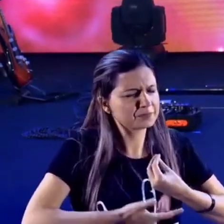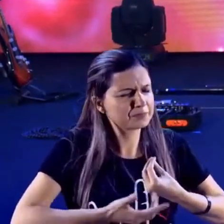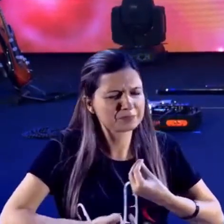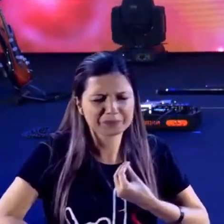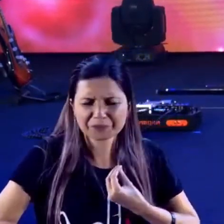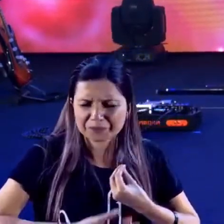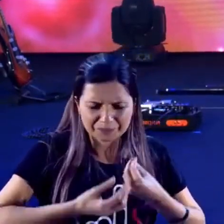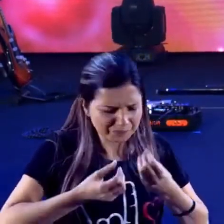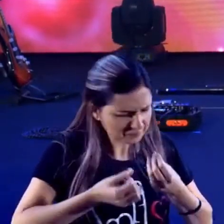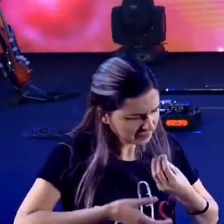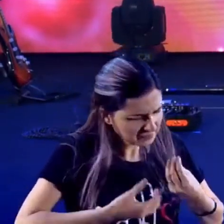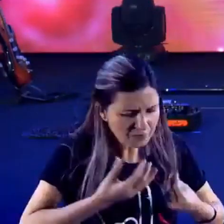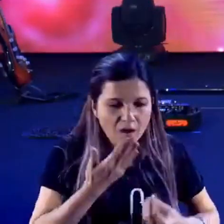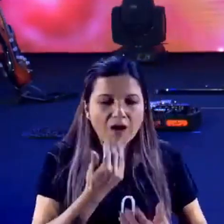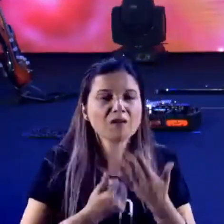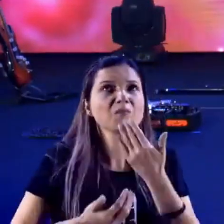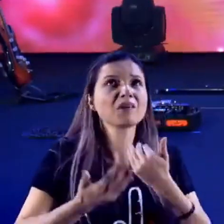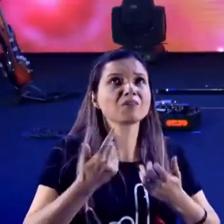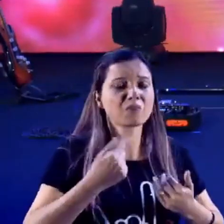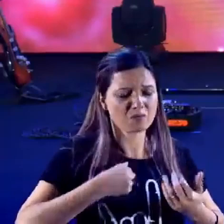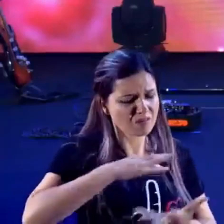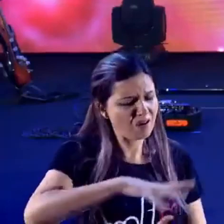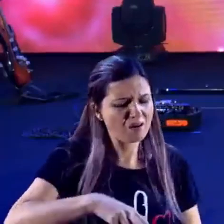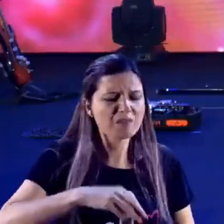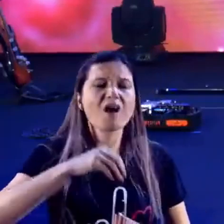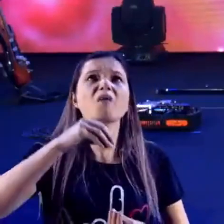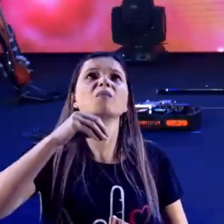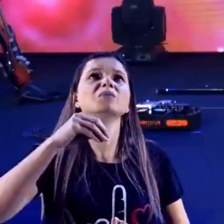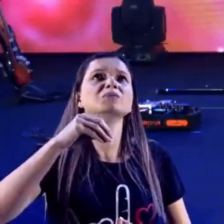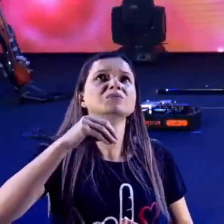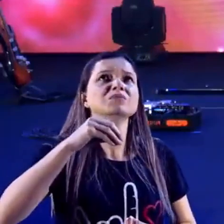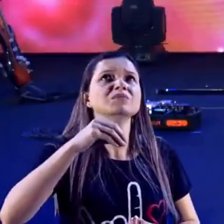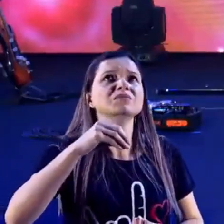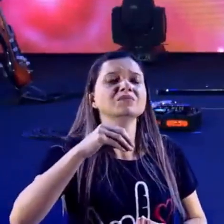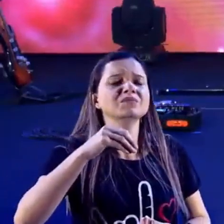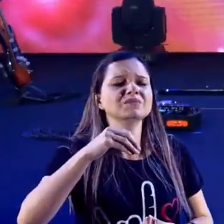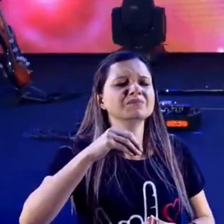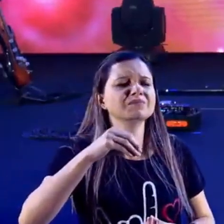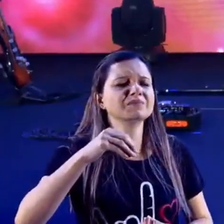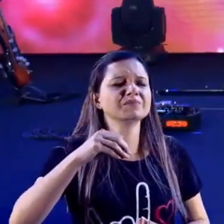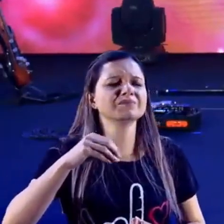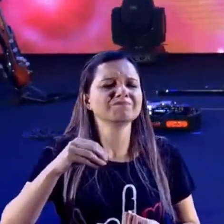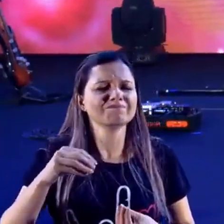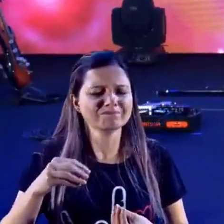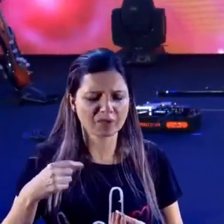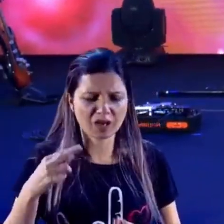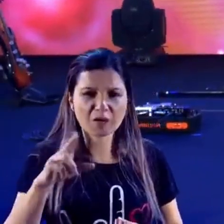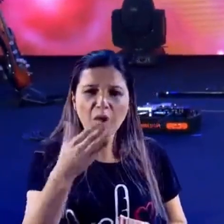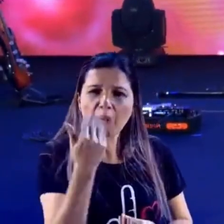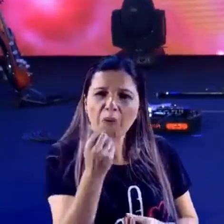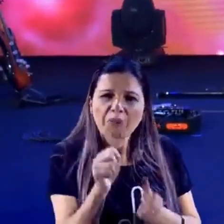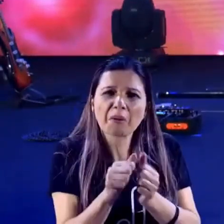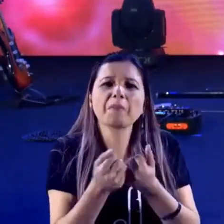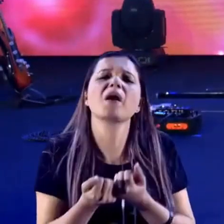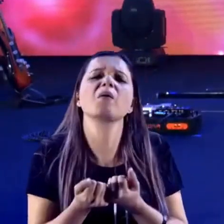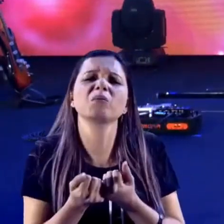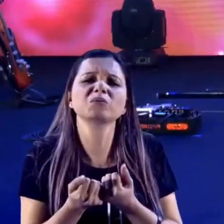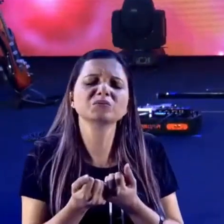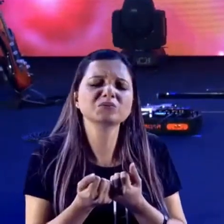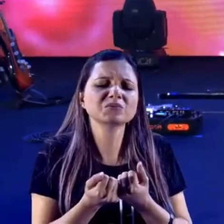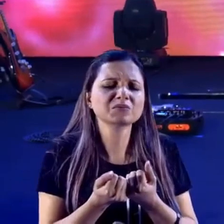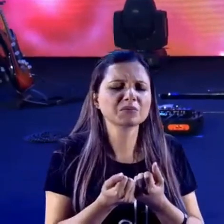semeador. E pão, pão espiritual, pão para o nosso emocional,